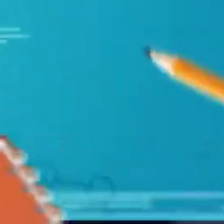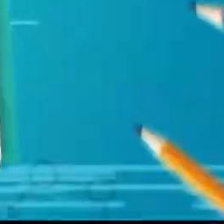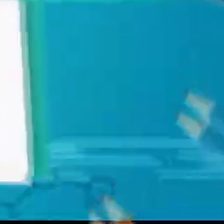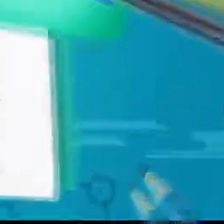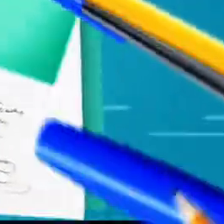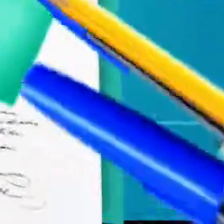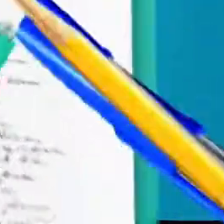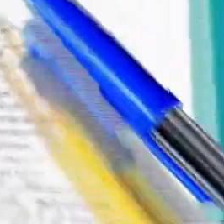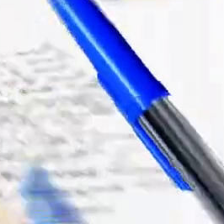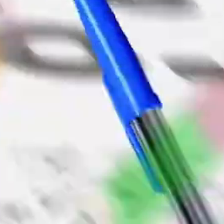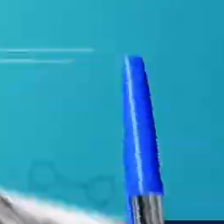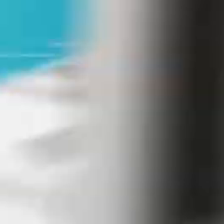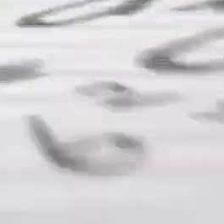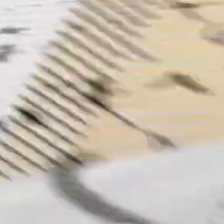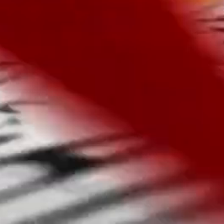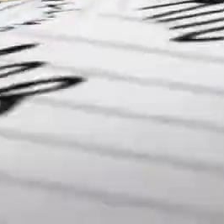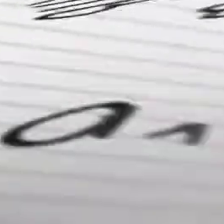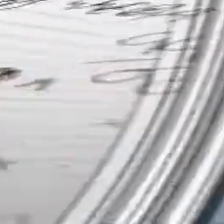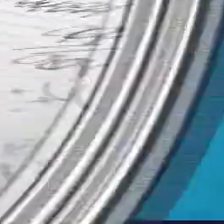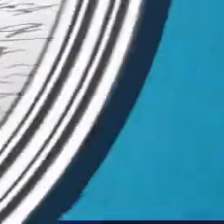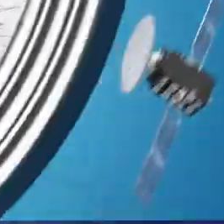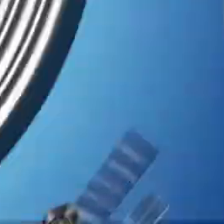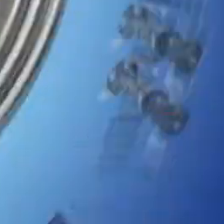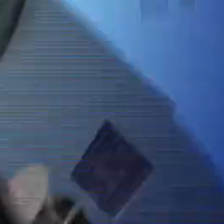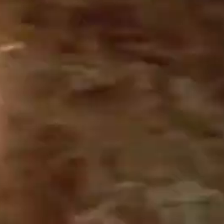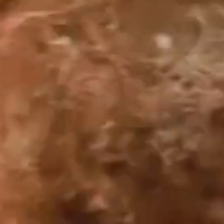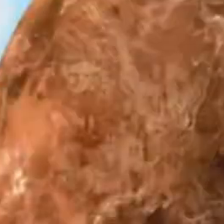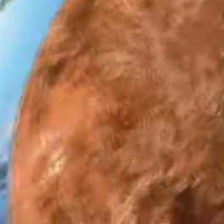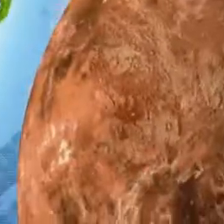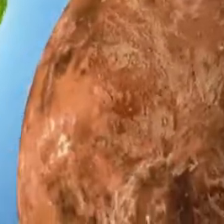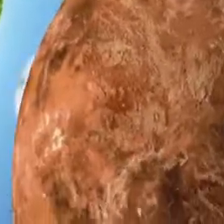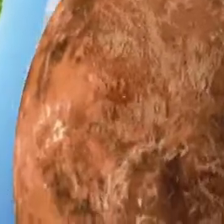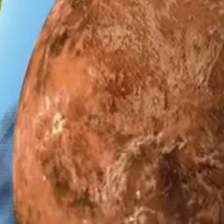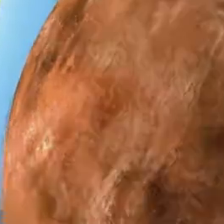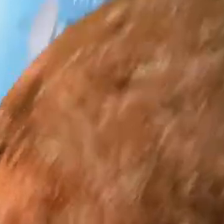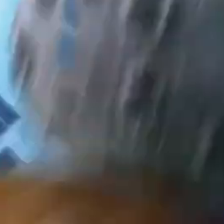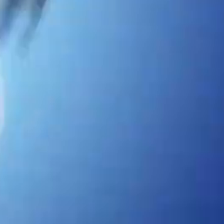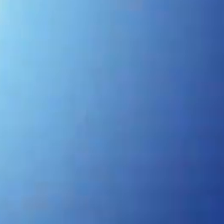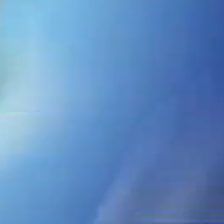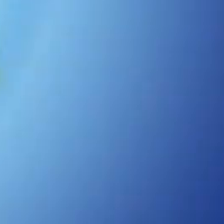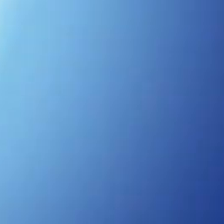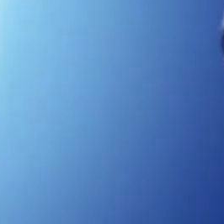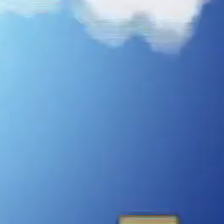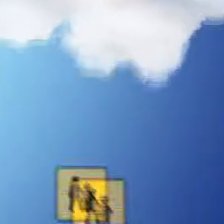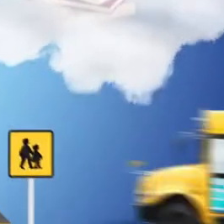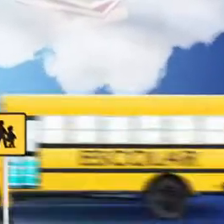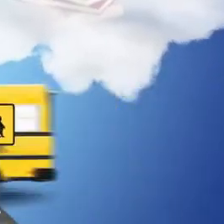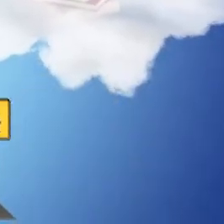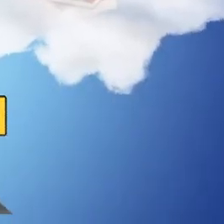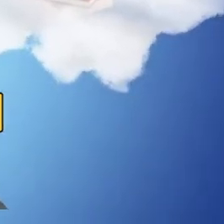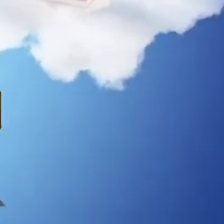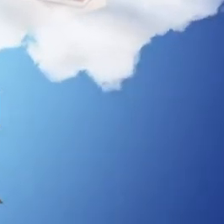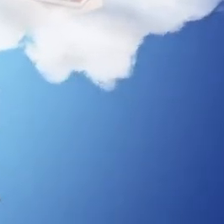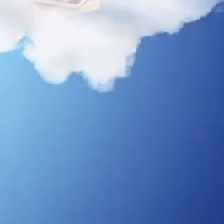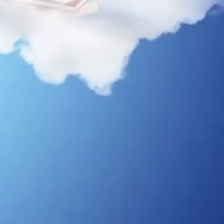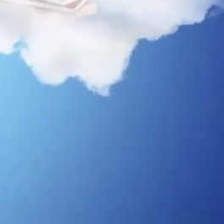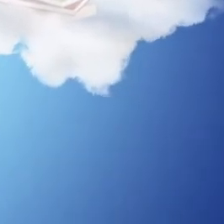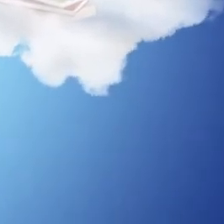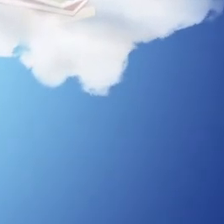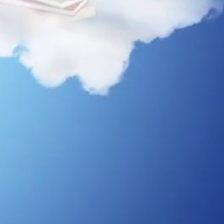Quintena